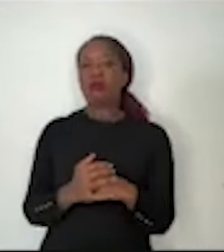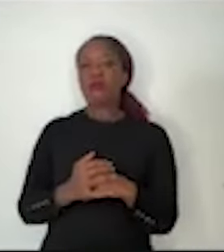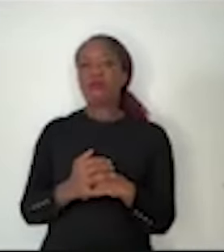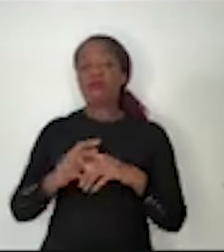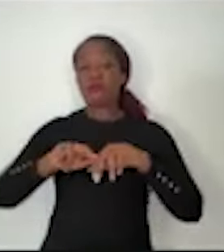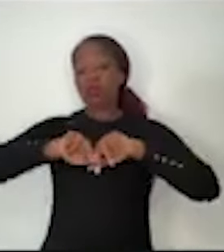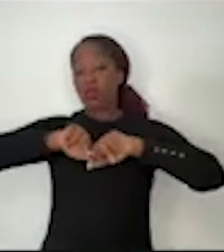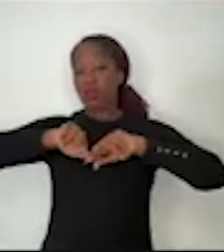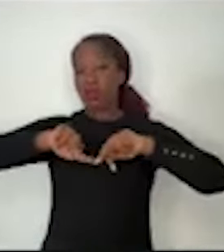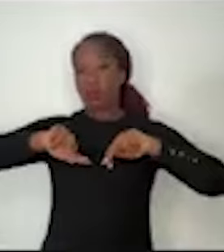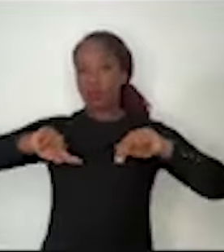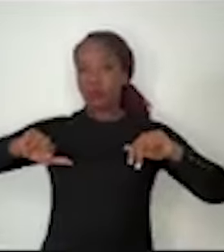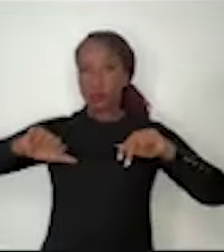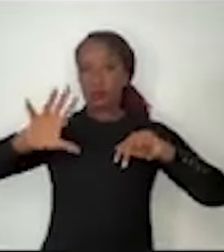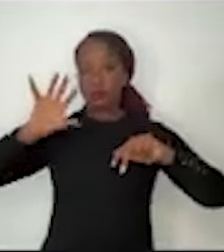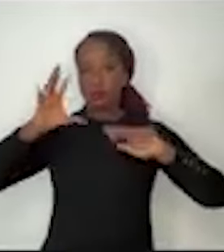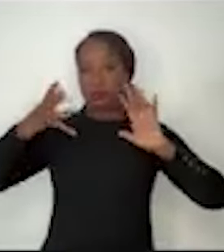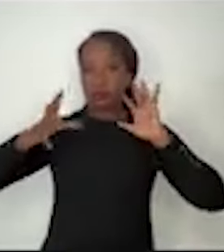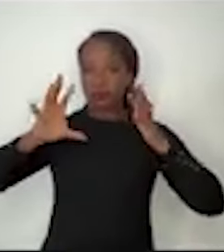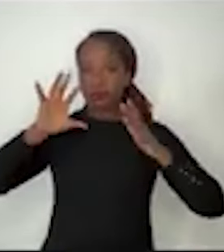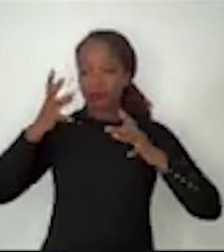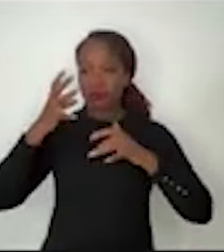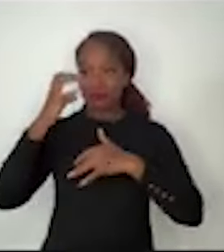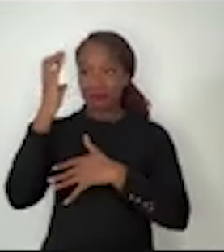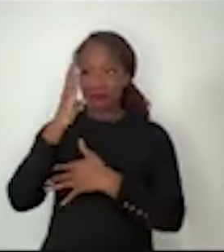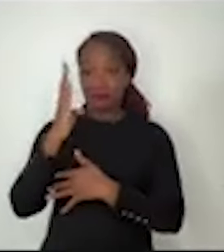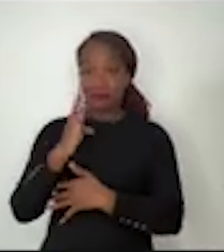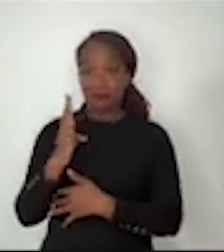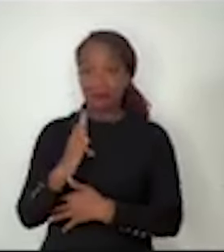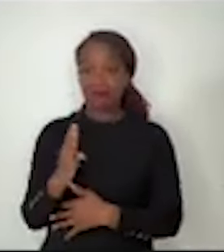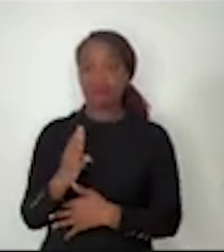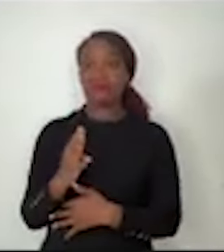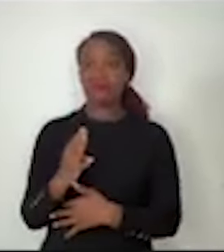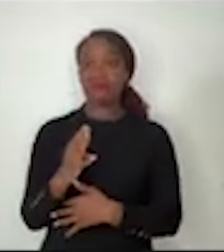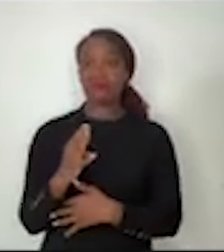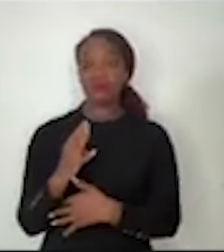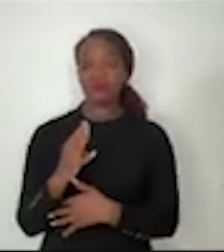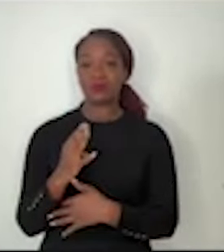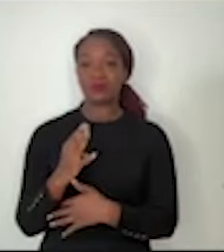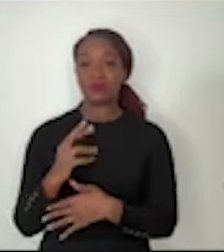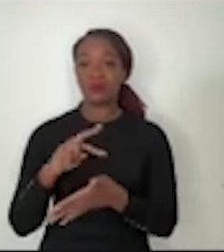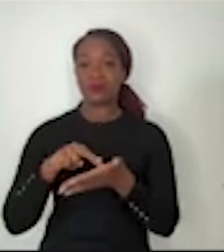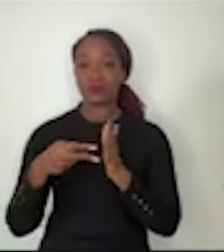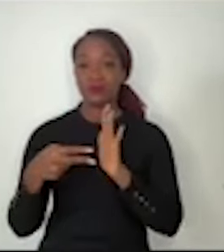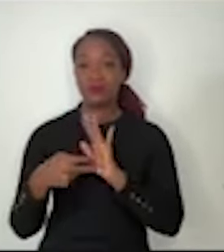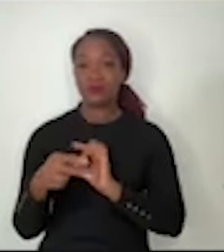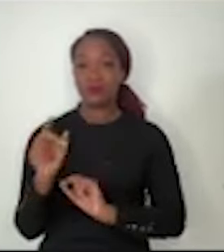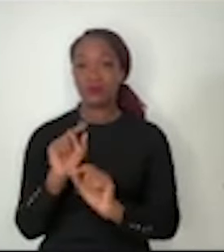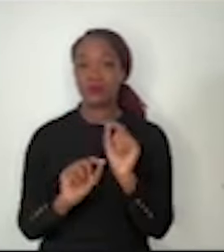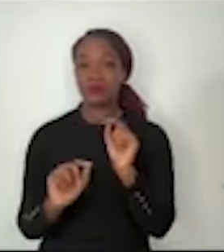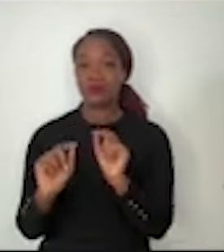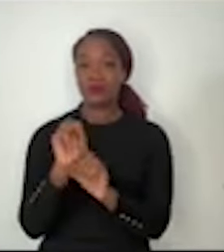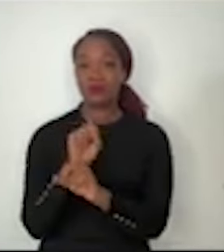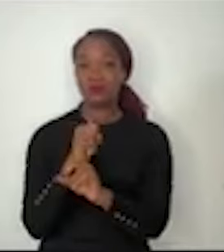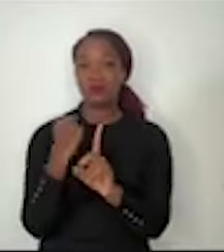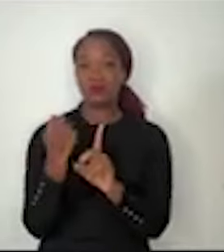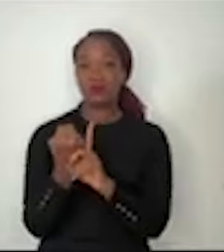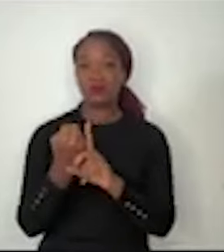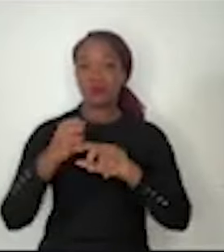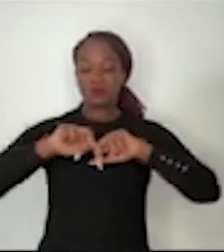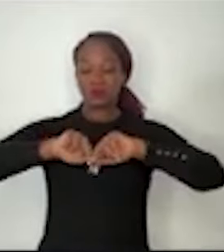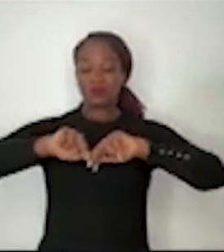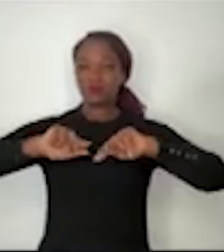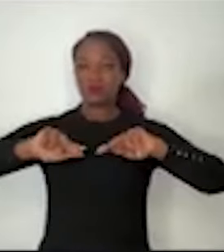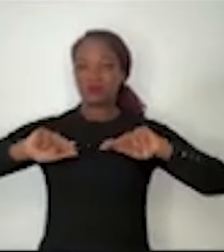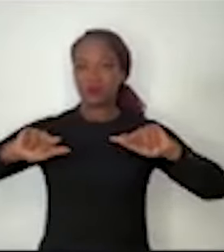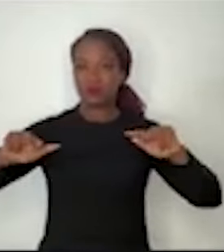acontecendo. Brasilidade, eu diria que significa uma sociedade multirracial, uma